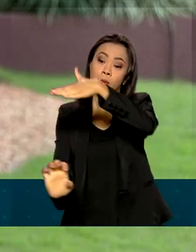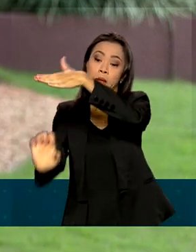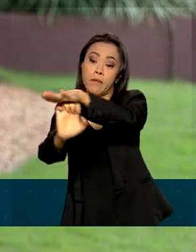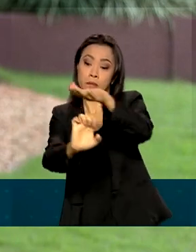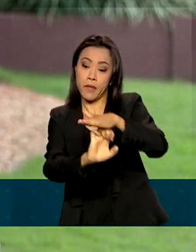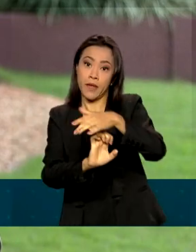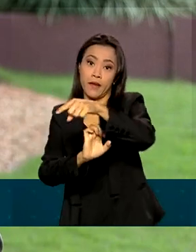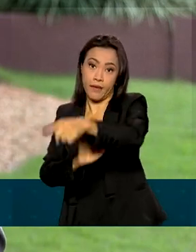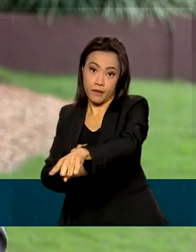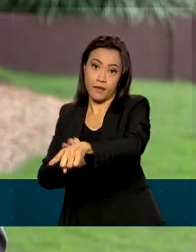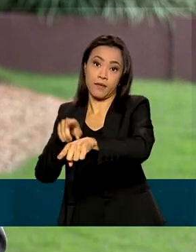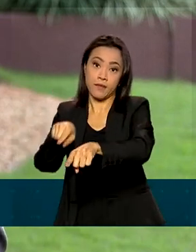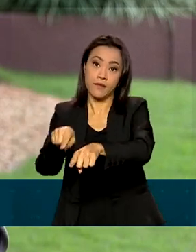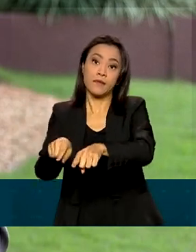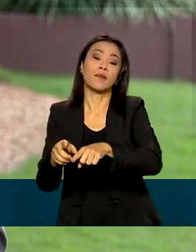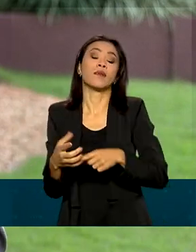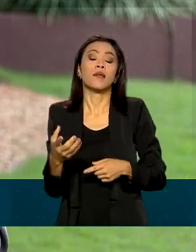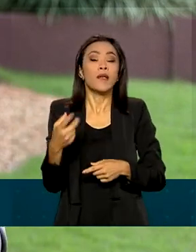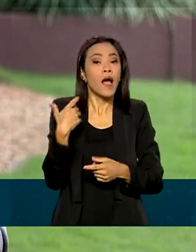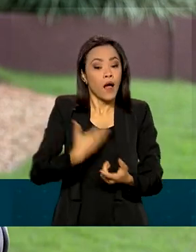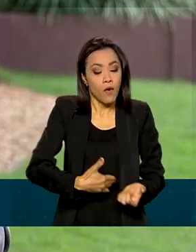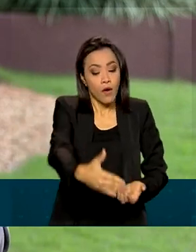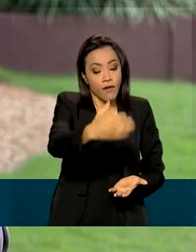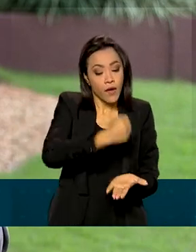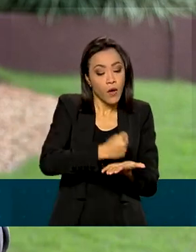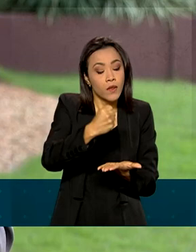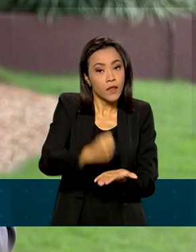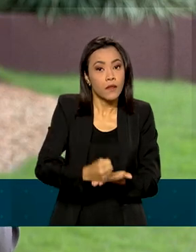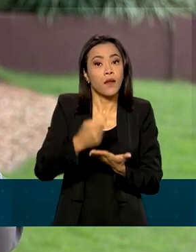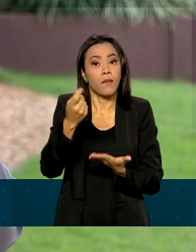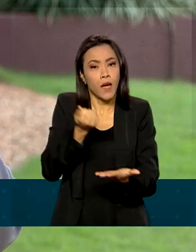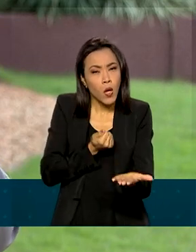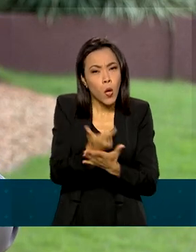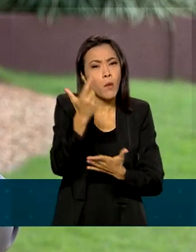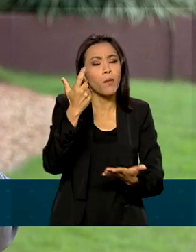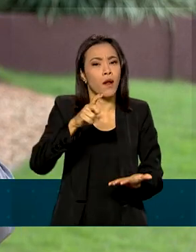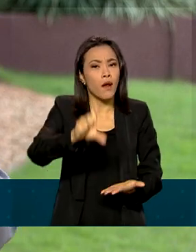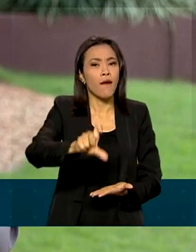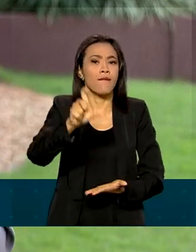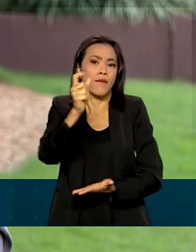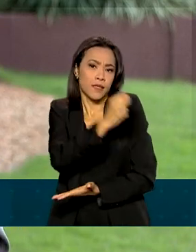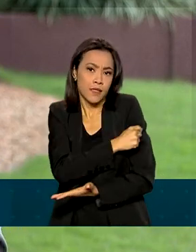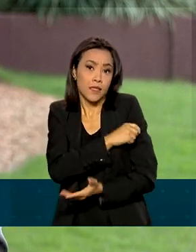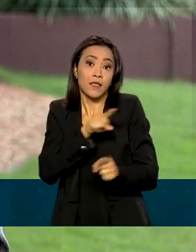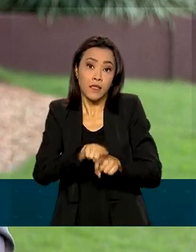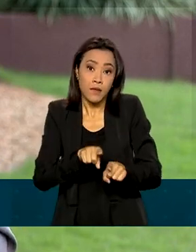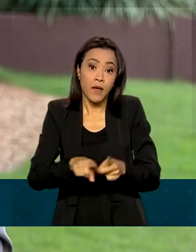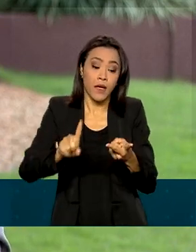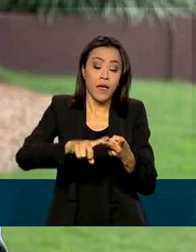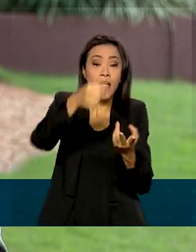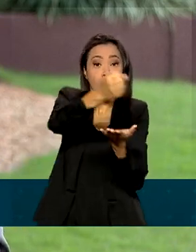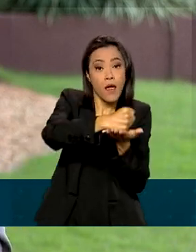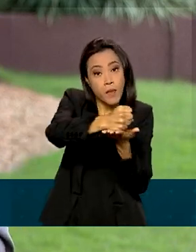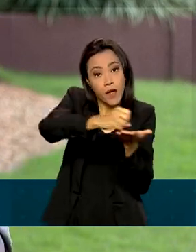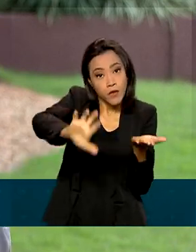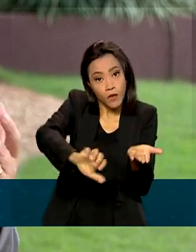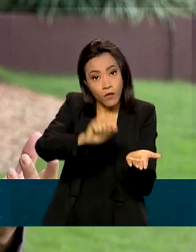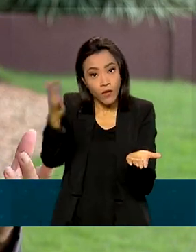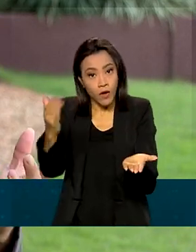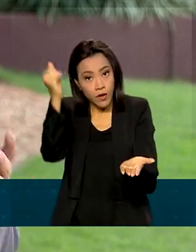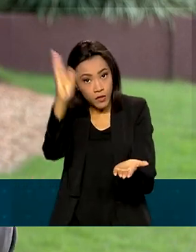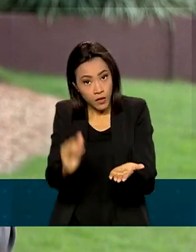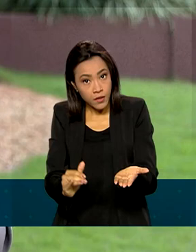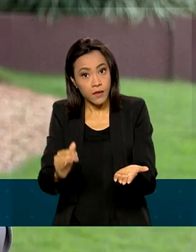Ministério da Saúde agora segue com tratativas para a compra de mais vacinas e também de medicamentos no exterior. A